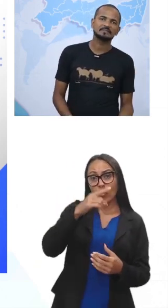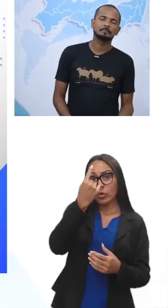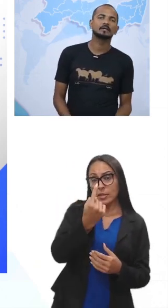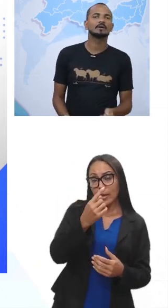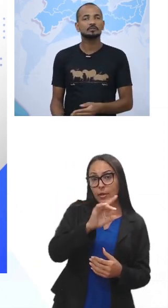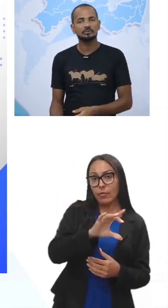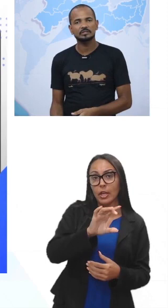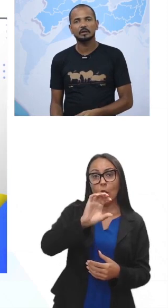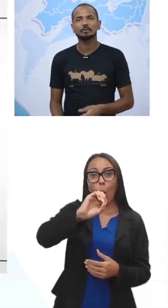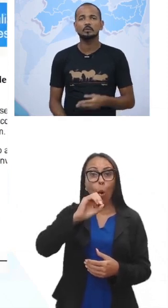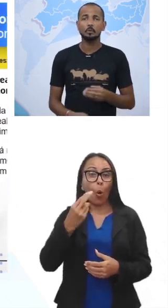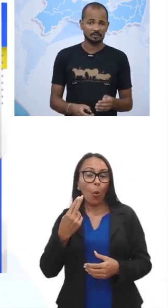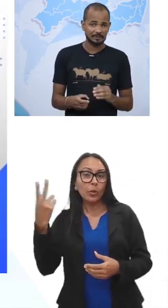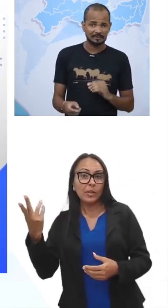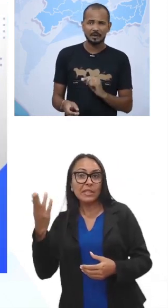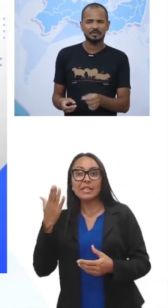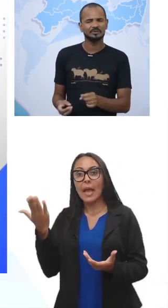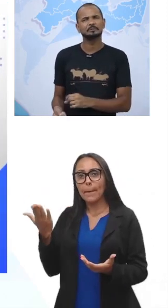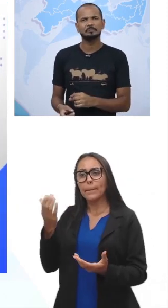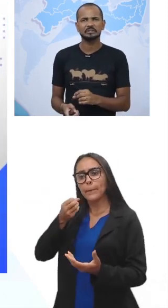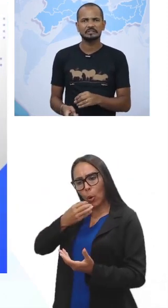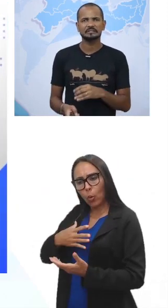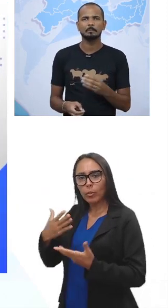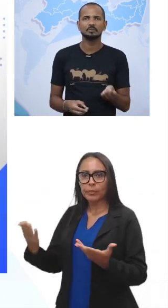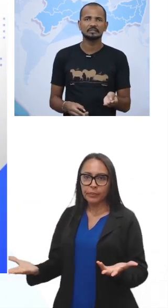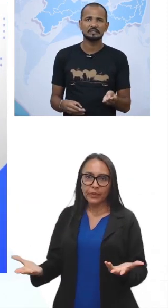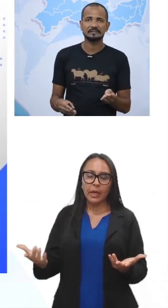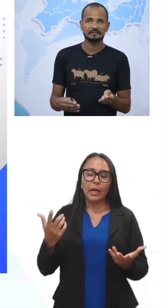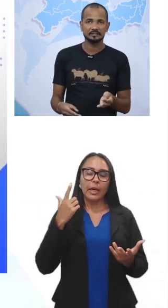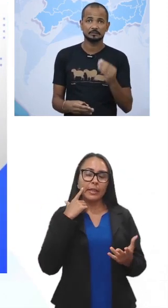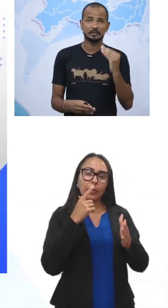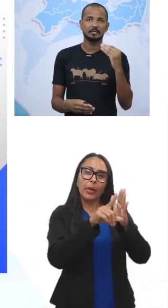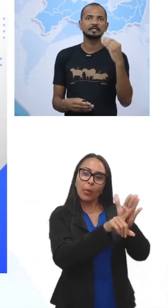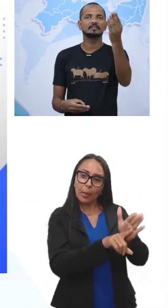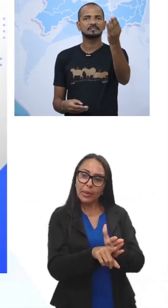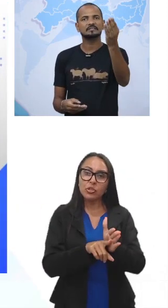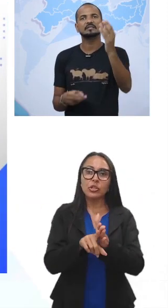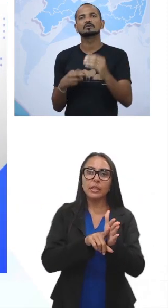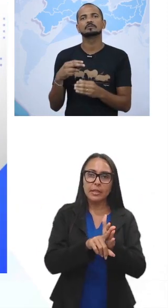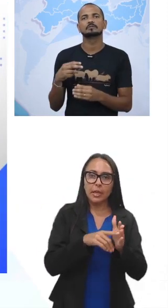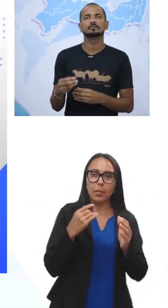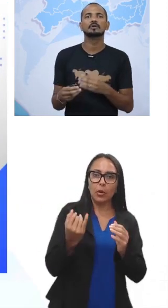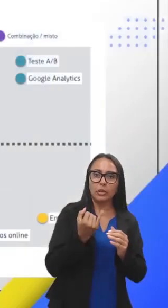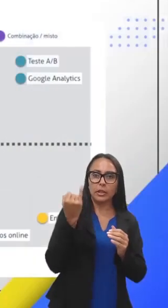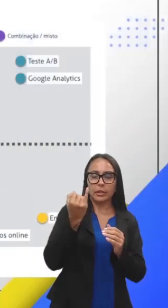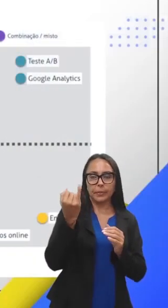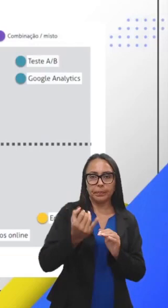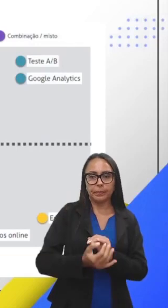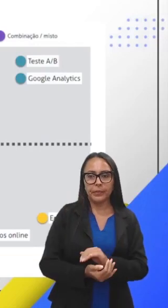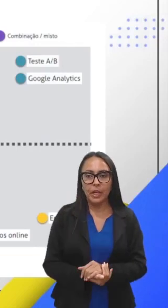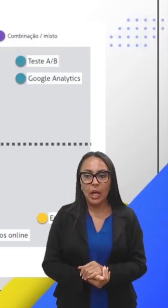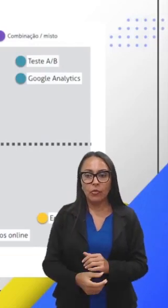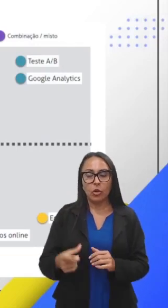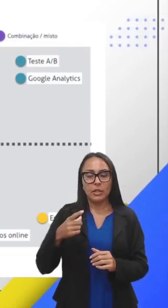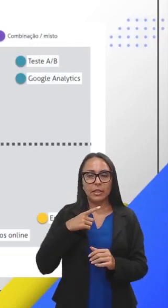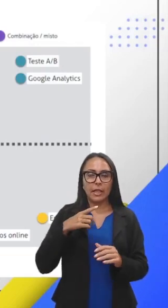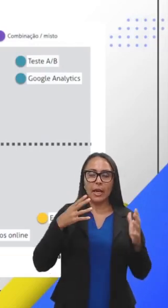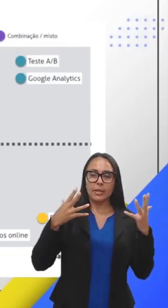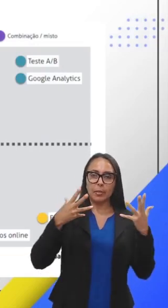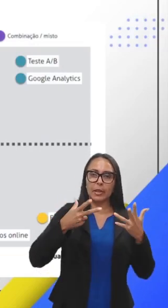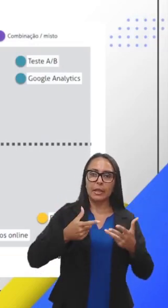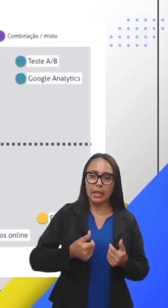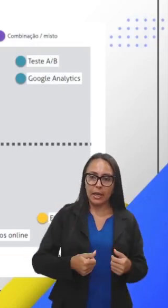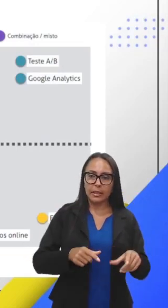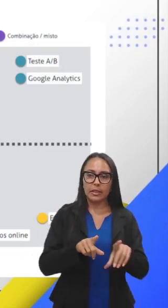dá para saber, o atitudinal, e o comportamental, e é um tipo de pesquisa, muito interessante, e aí, você tem, como tipo, teste de usabilidade de laboratório,